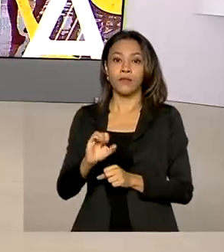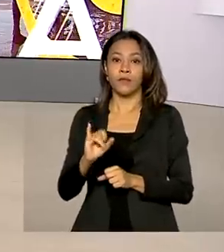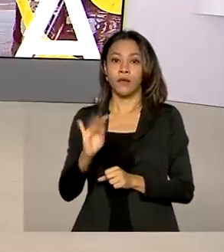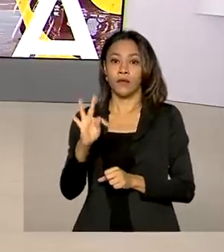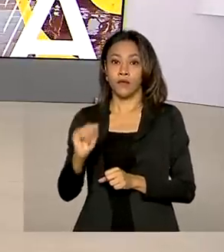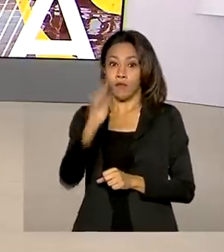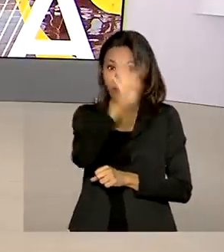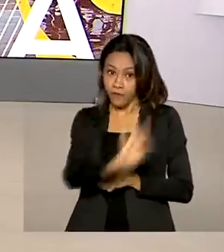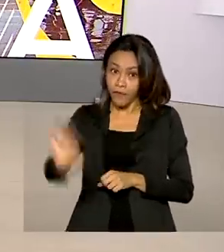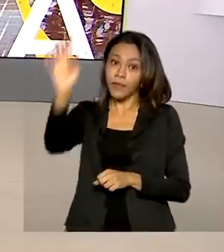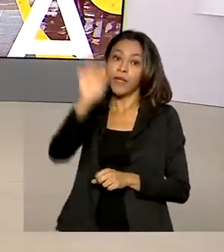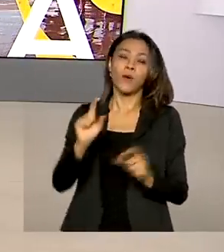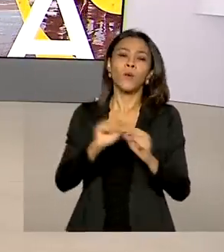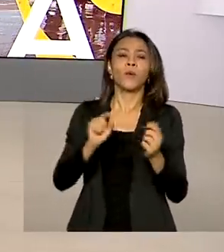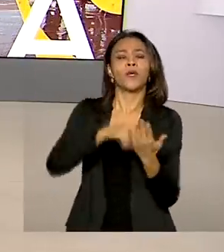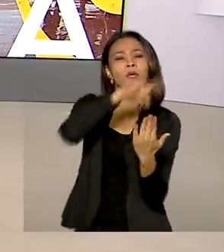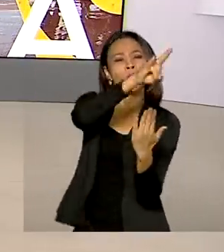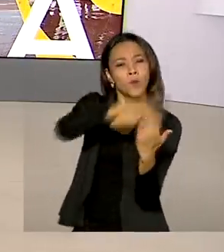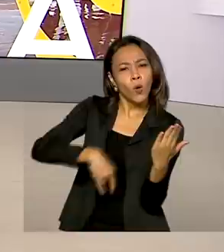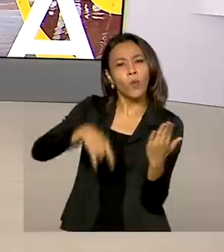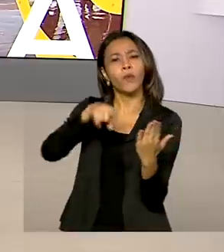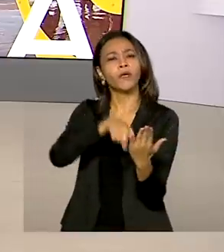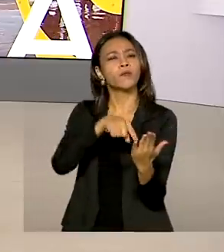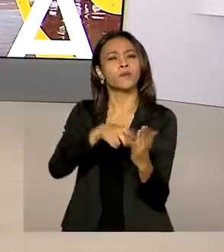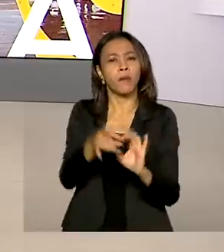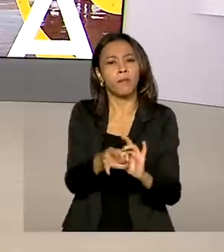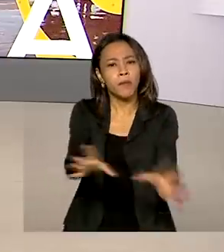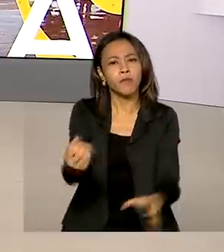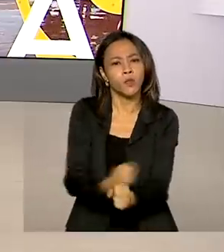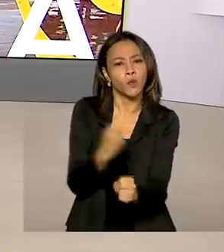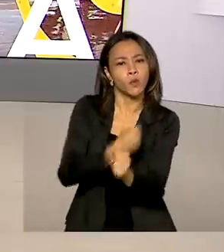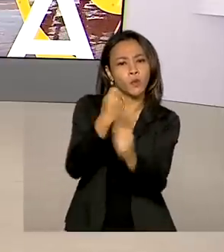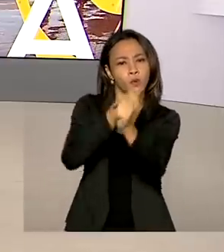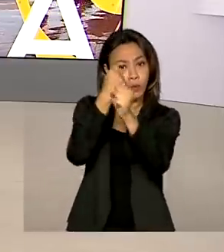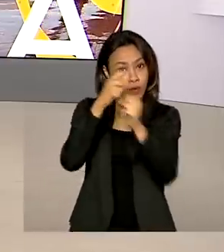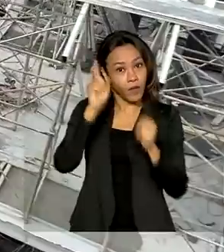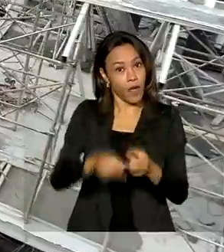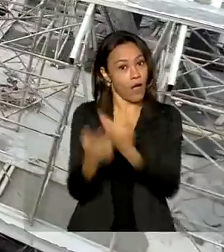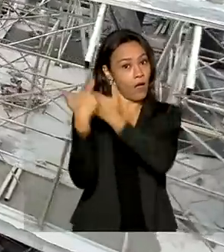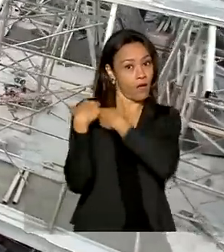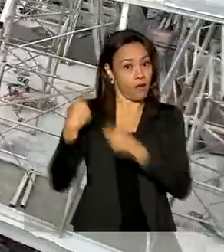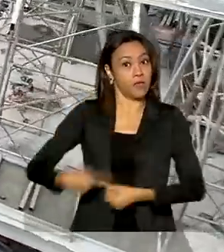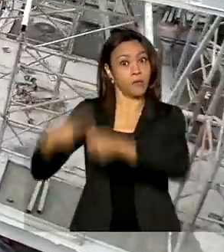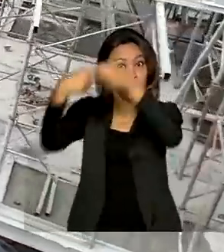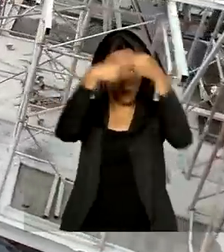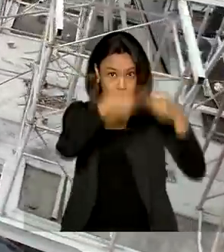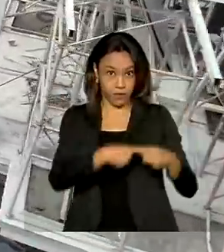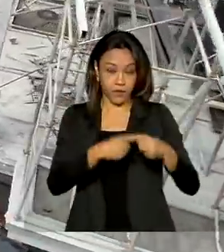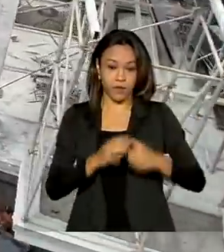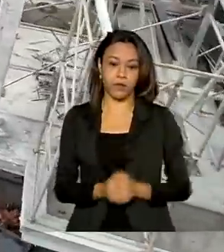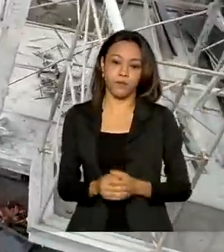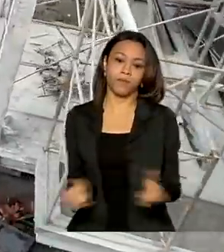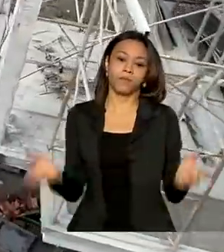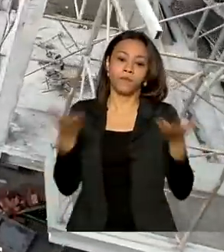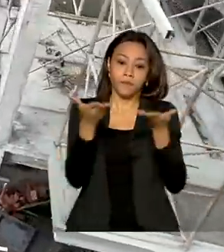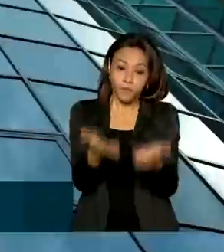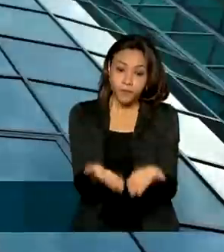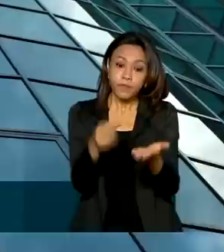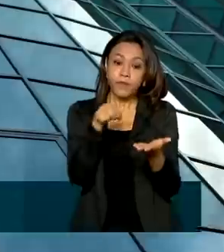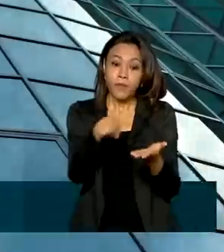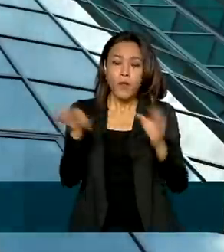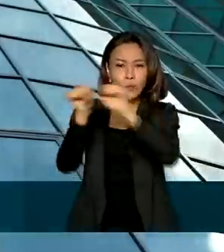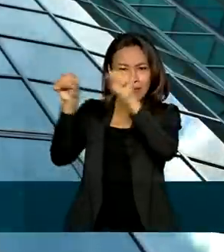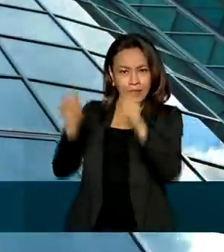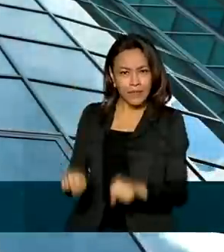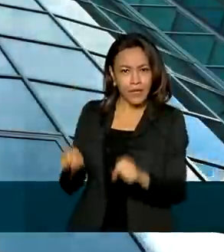virtual de alvarás da construção civil emitidos pelas prefeituras. O SIS Obra Prefe, desenvolvido